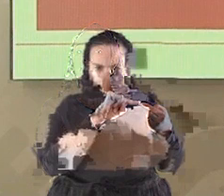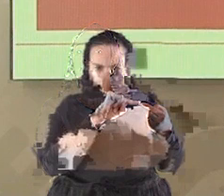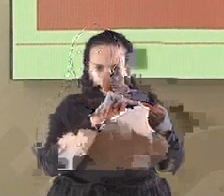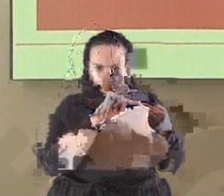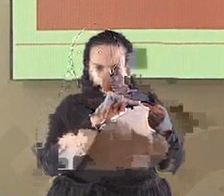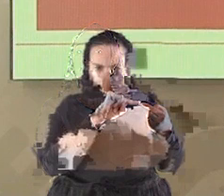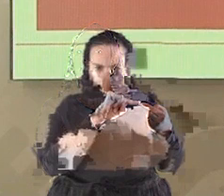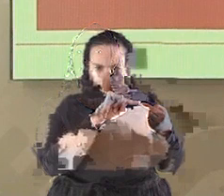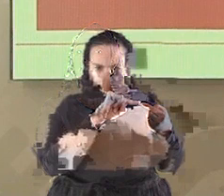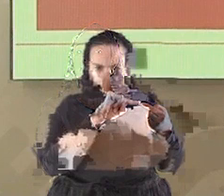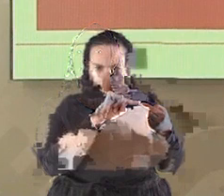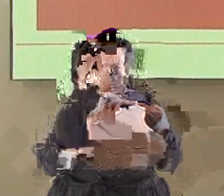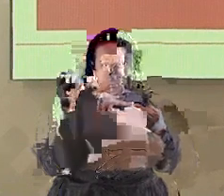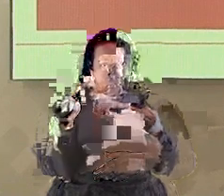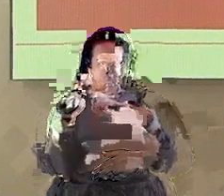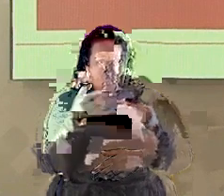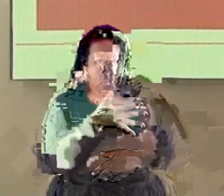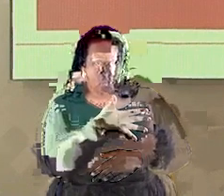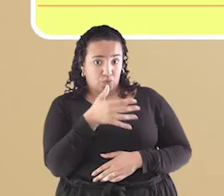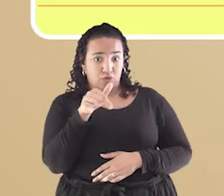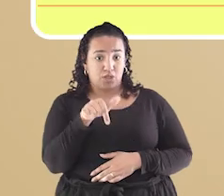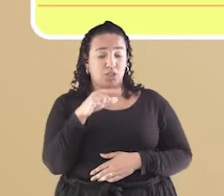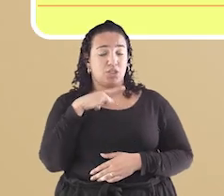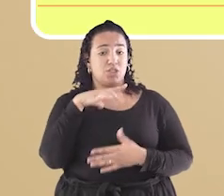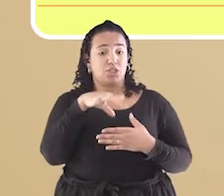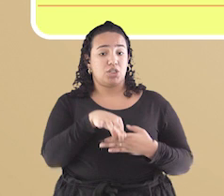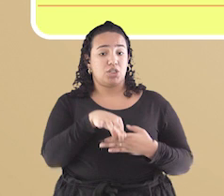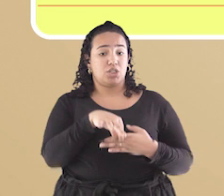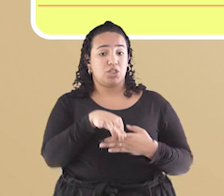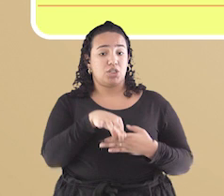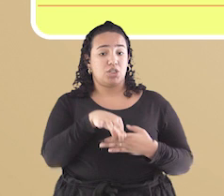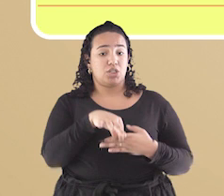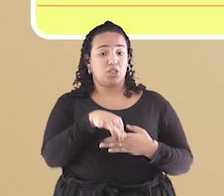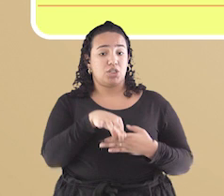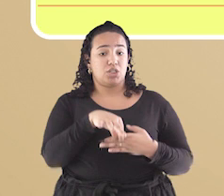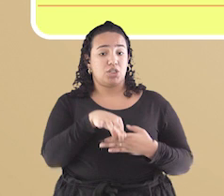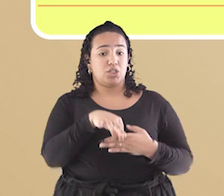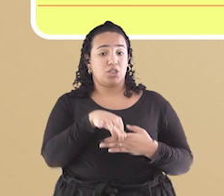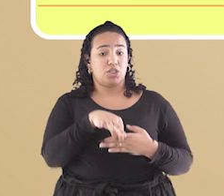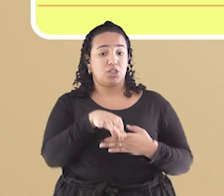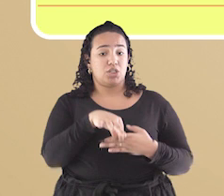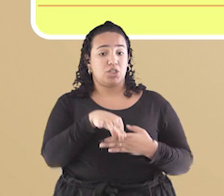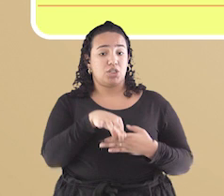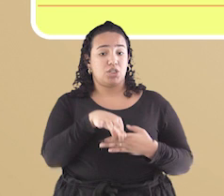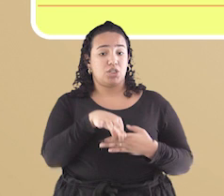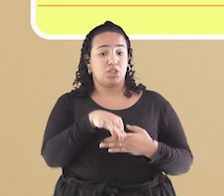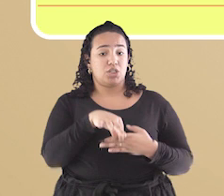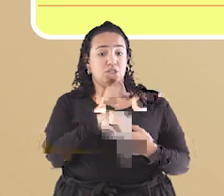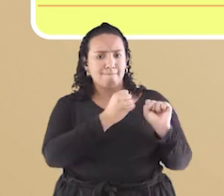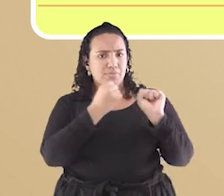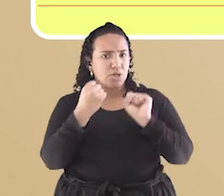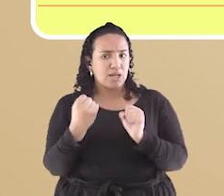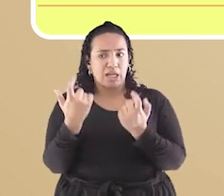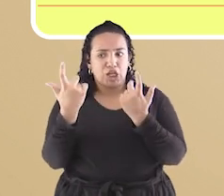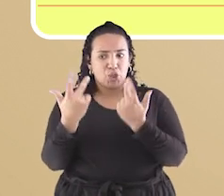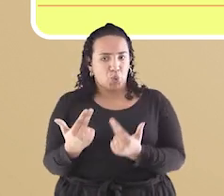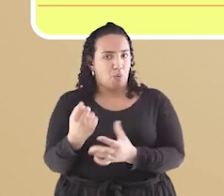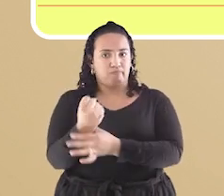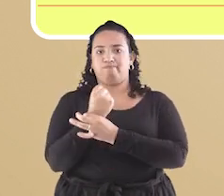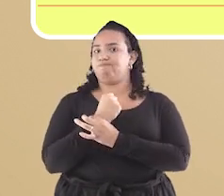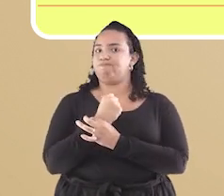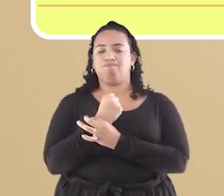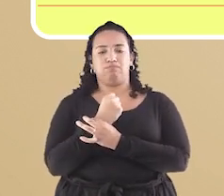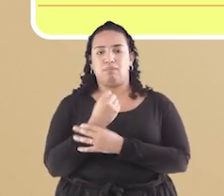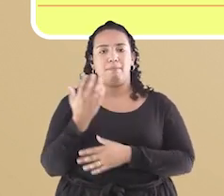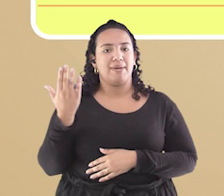... O como líder um rei, que o rei